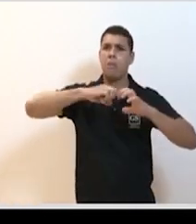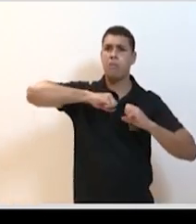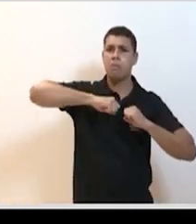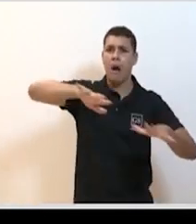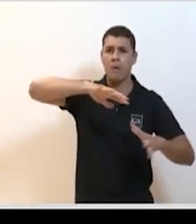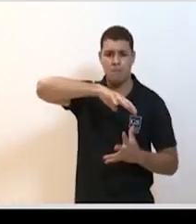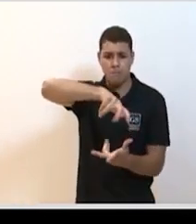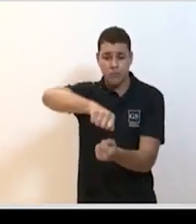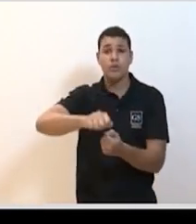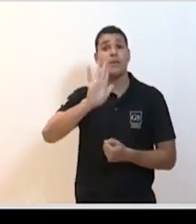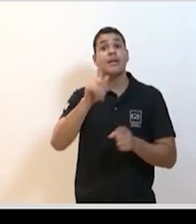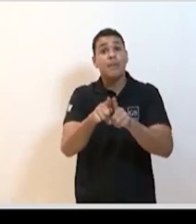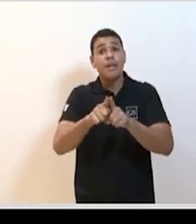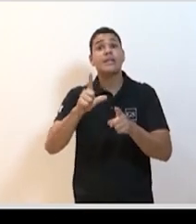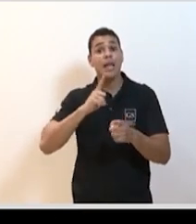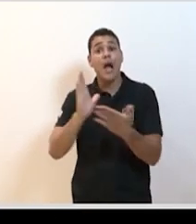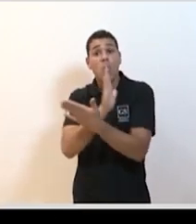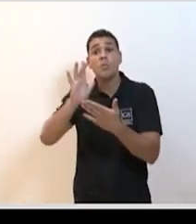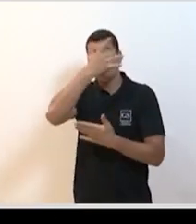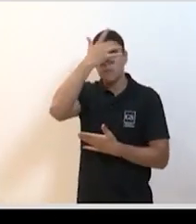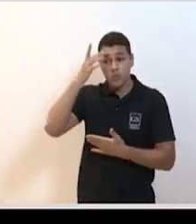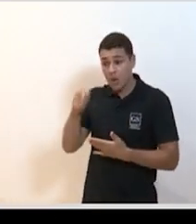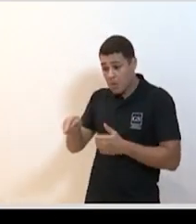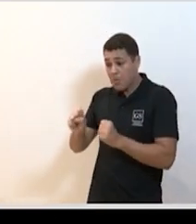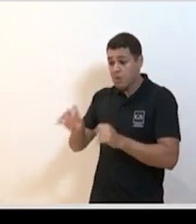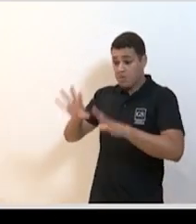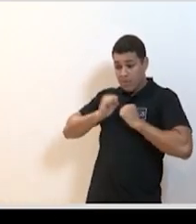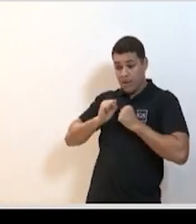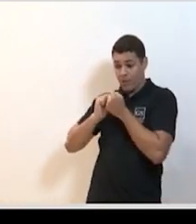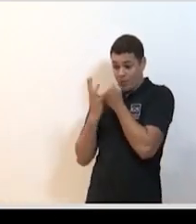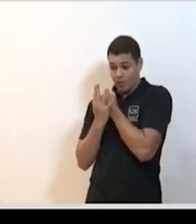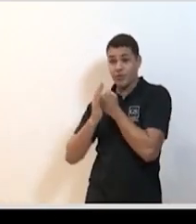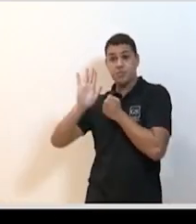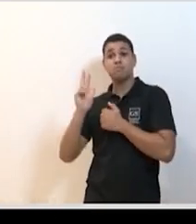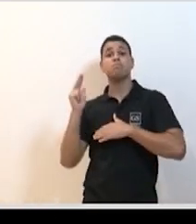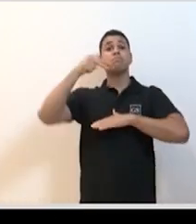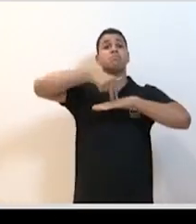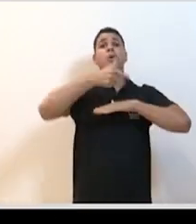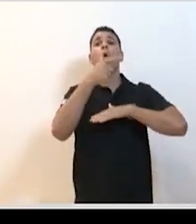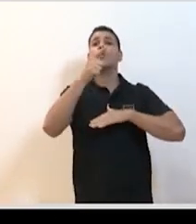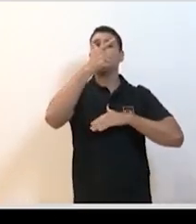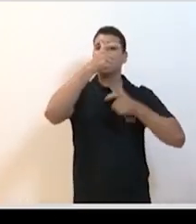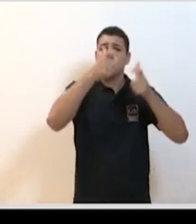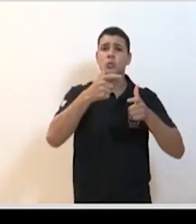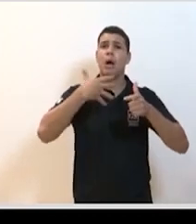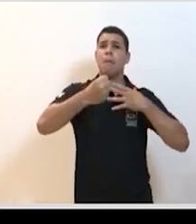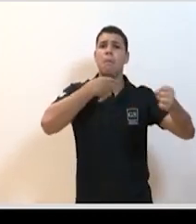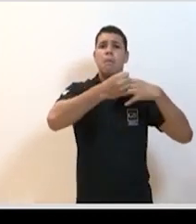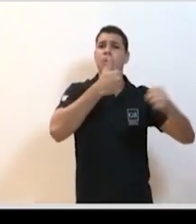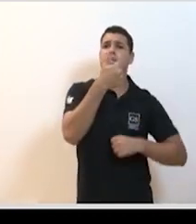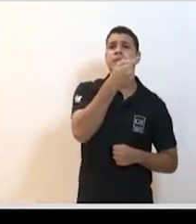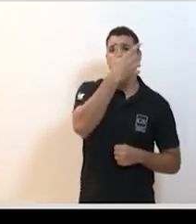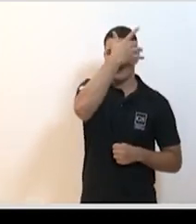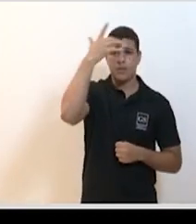de superdisseminadores. Pessoas que são capazes de infectar 17, 20 pessoas. Na Coreia do Sul, a epidemia estava muito bem